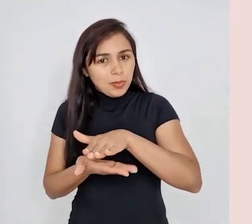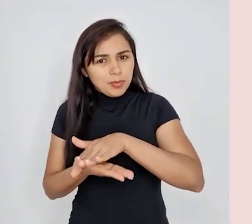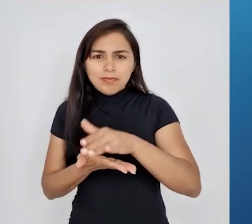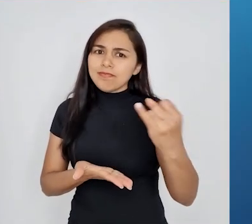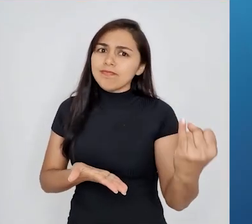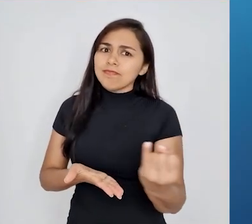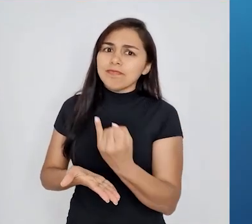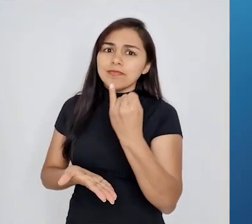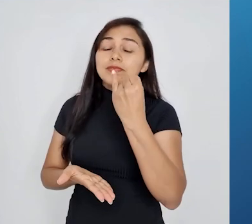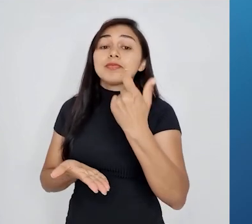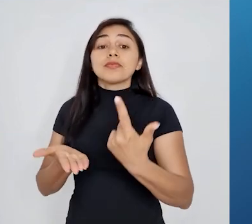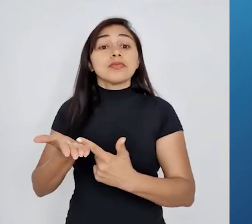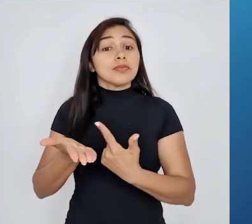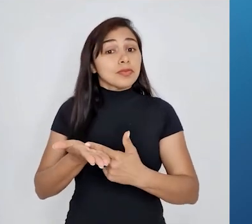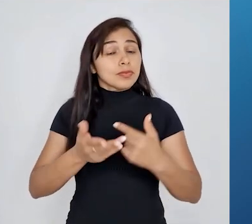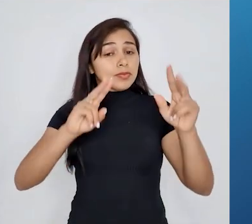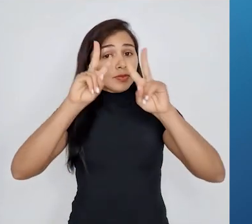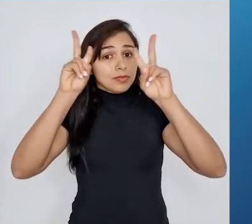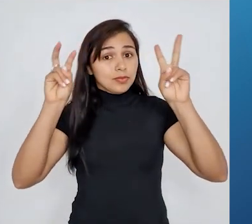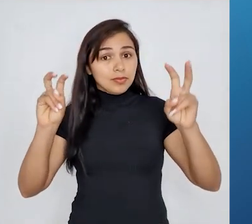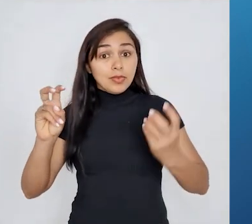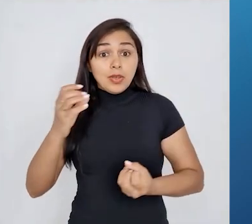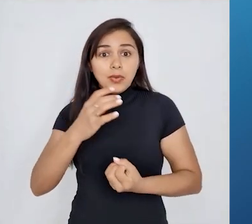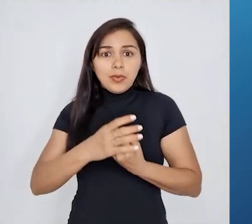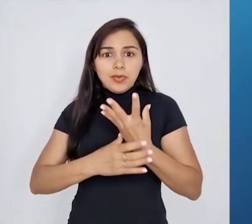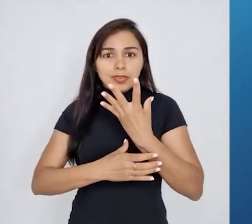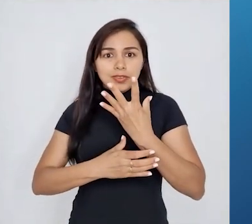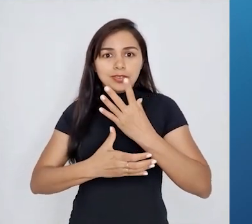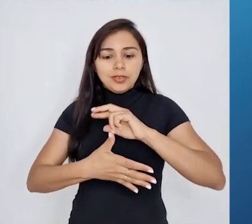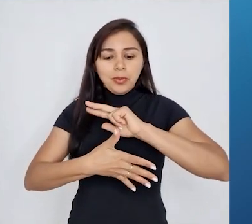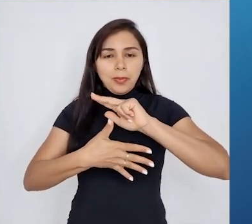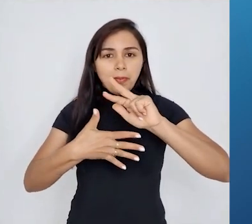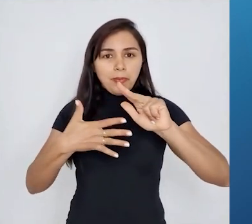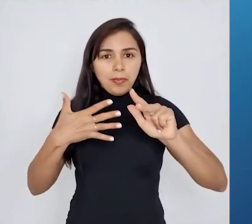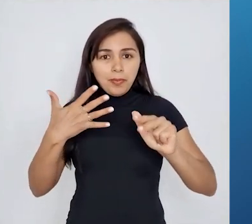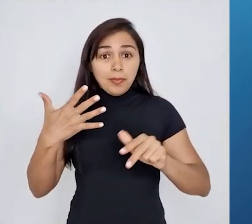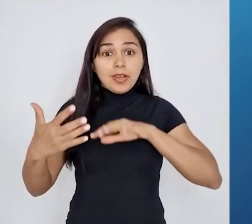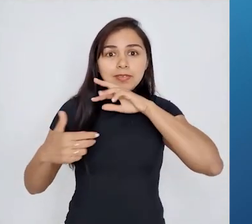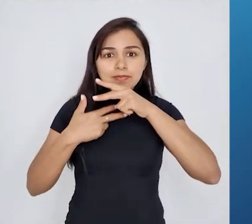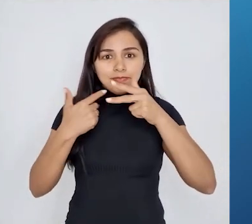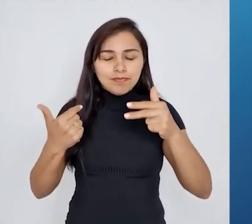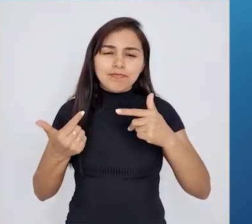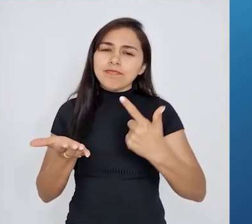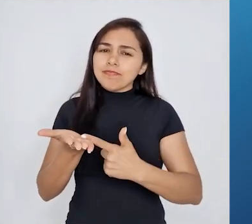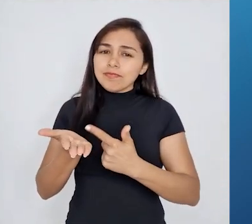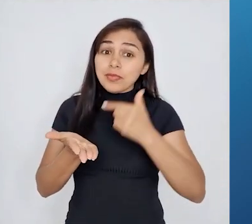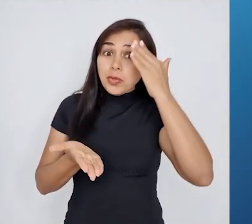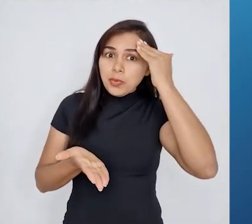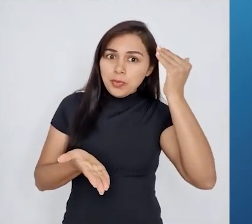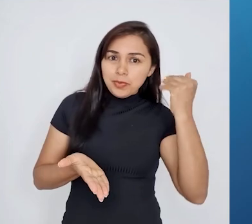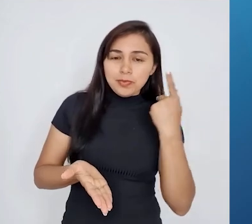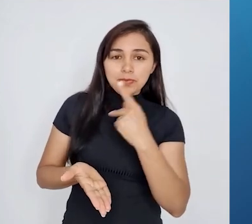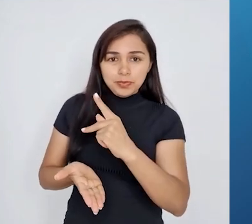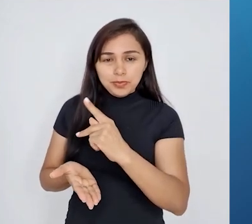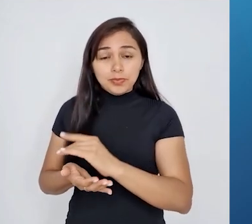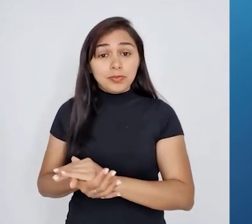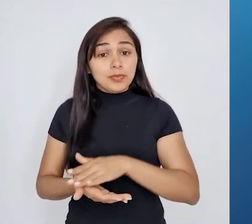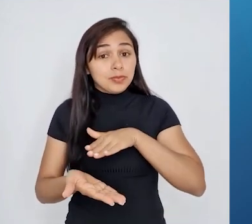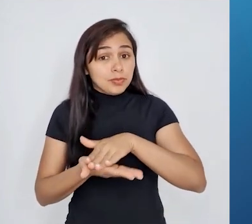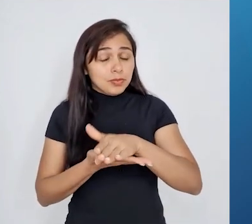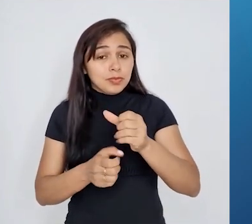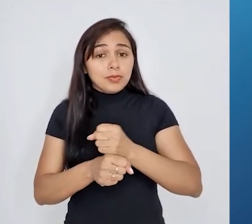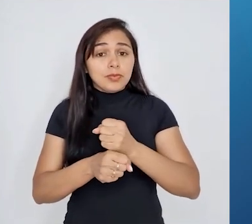que é intitulado Como a Origem das Espécies, a obra mais famosa de Darwin. Ela foi publicada em 1859.